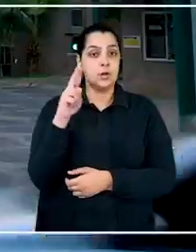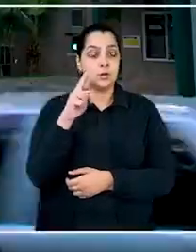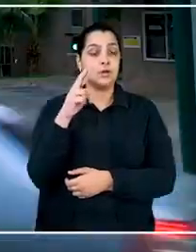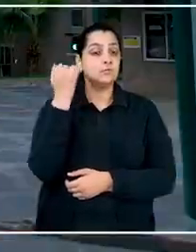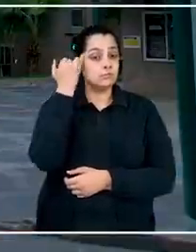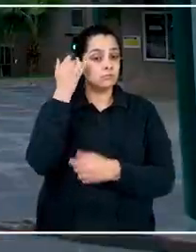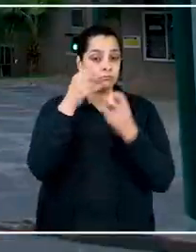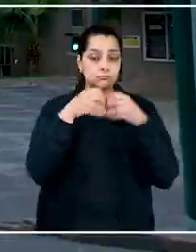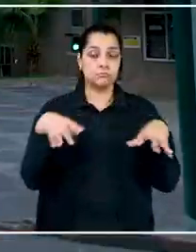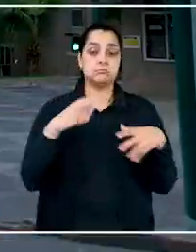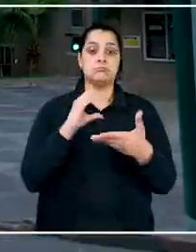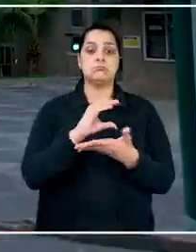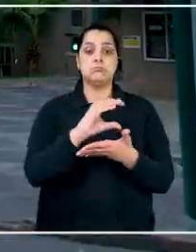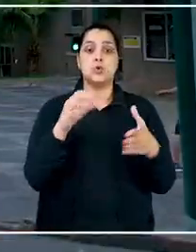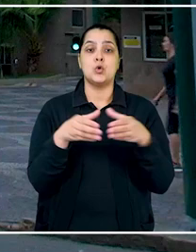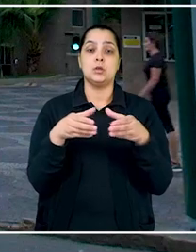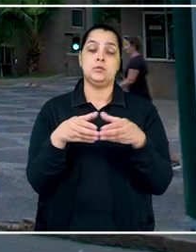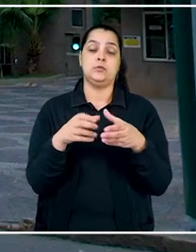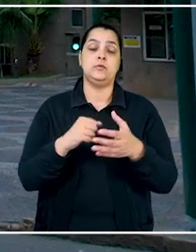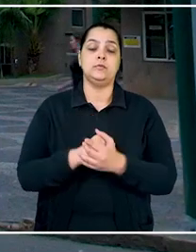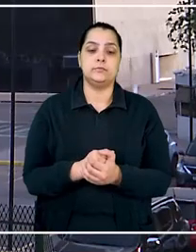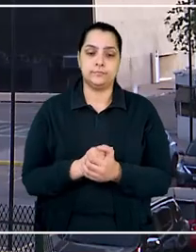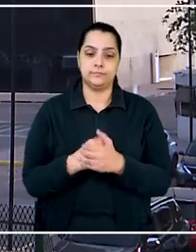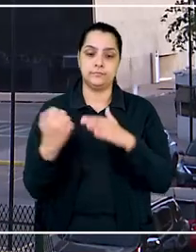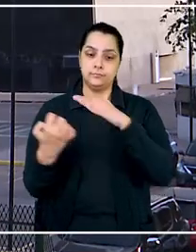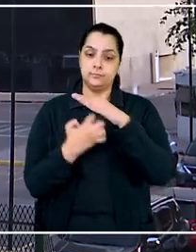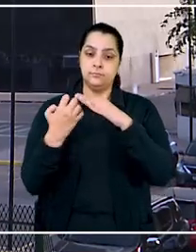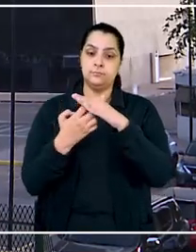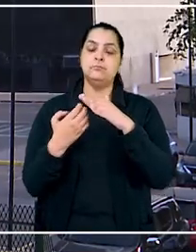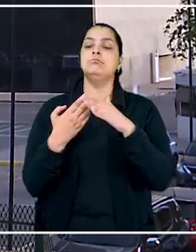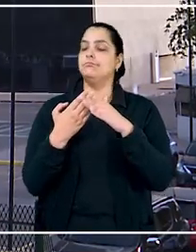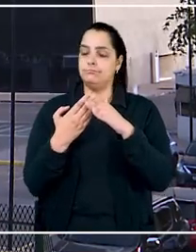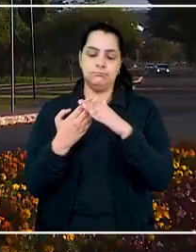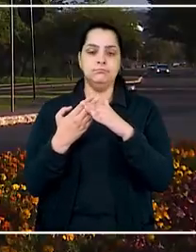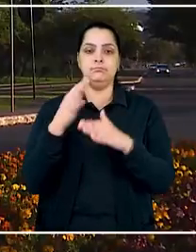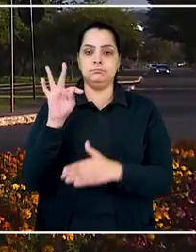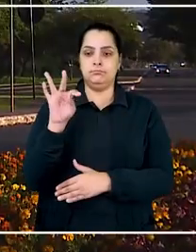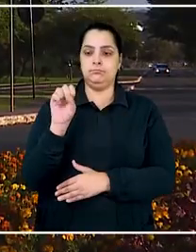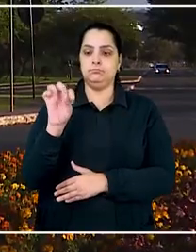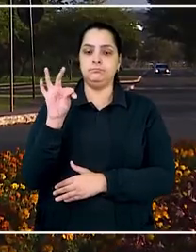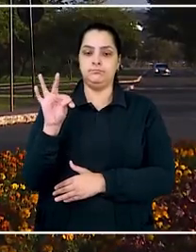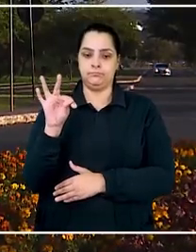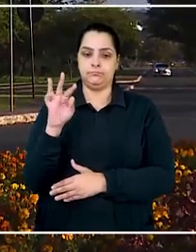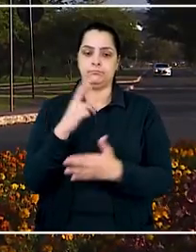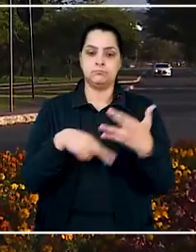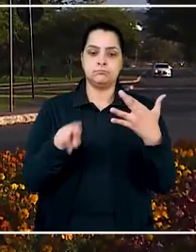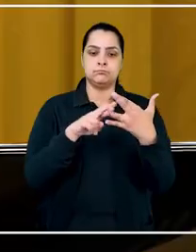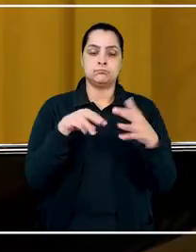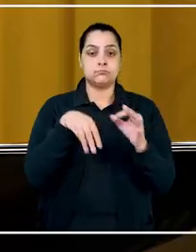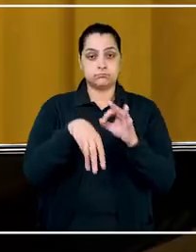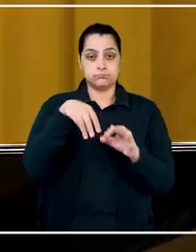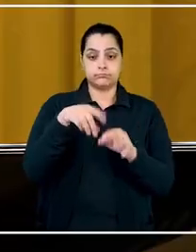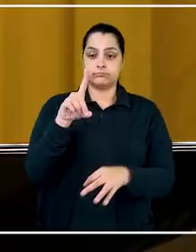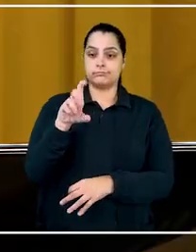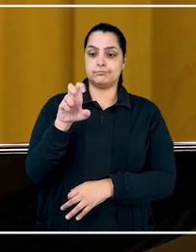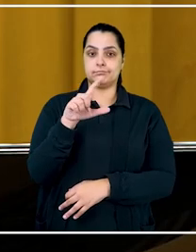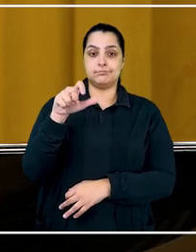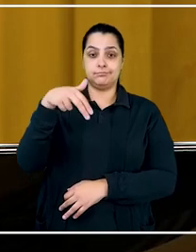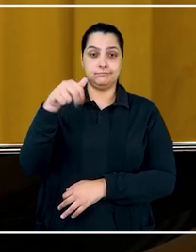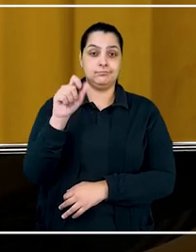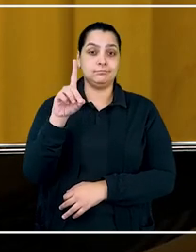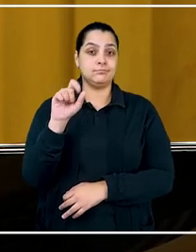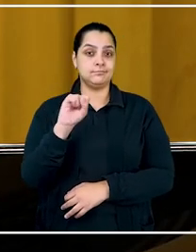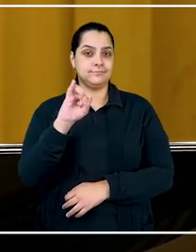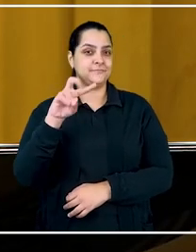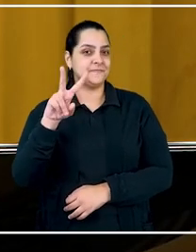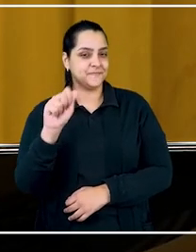de indenização por dano moral coletivo. A empresa então recorreu ao Tribunal Superior do Trabalho. O ministro Dezena da